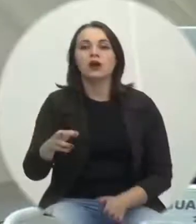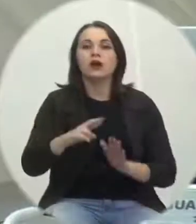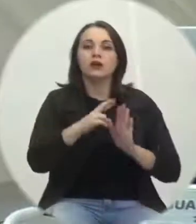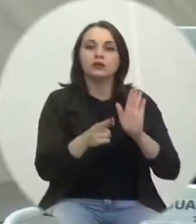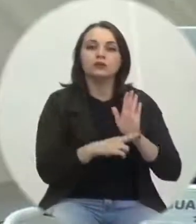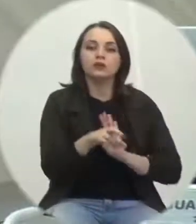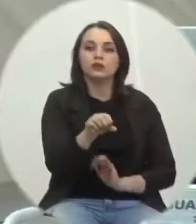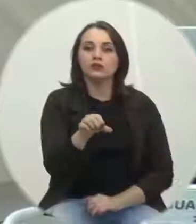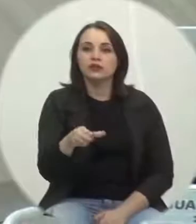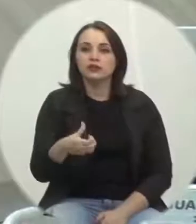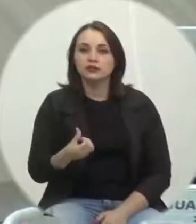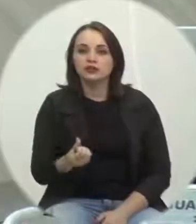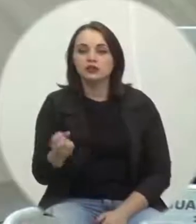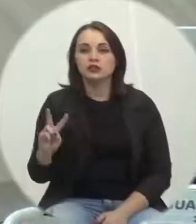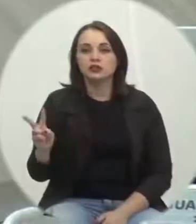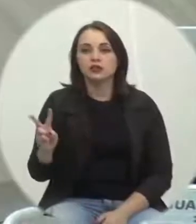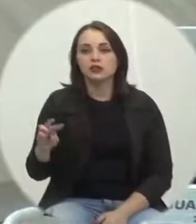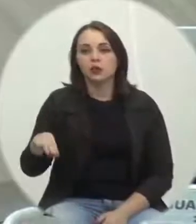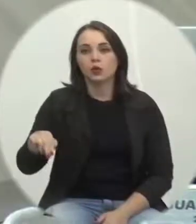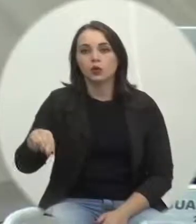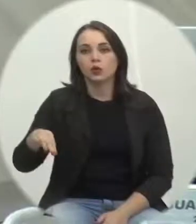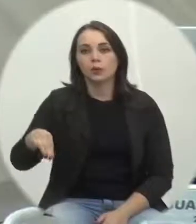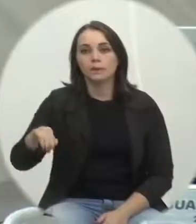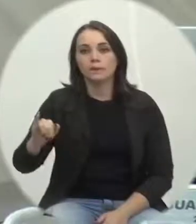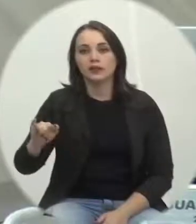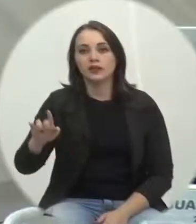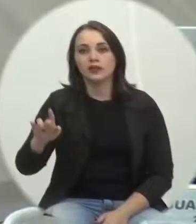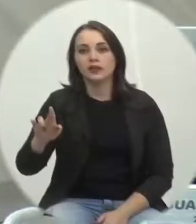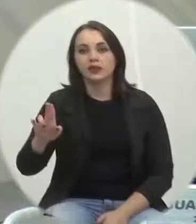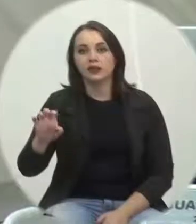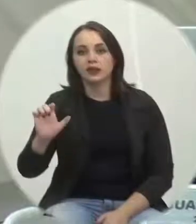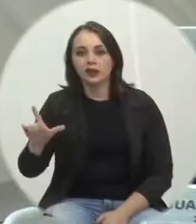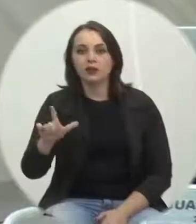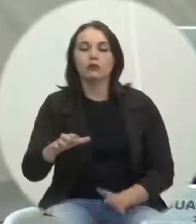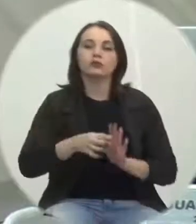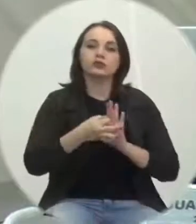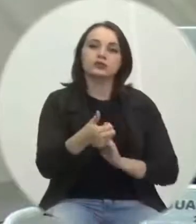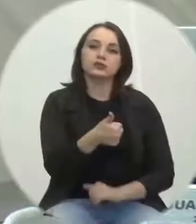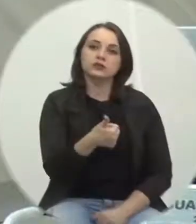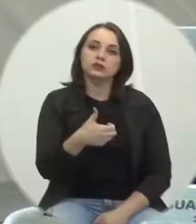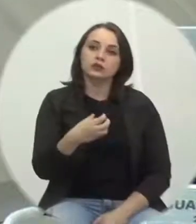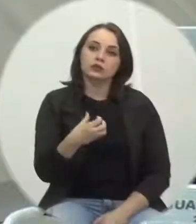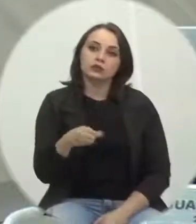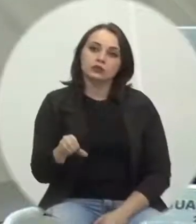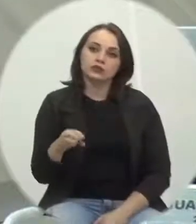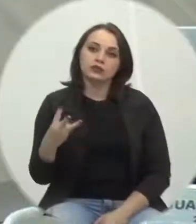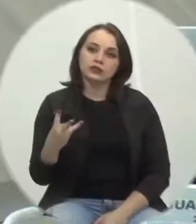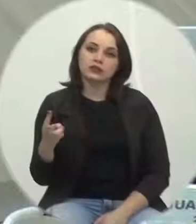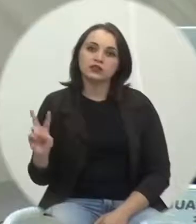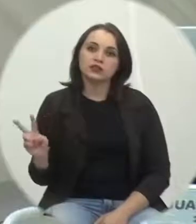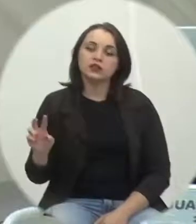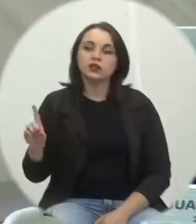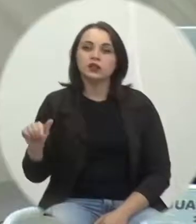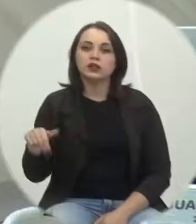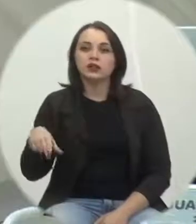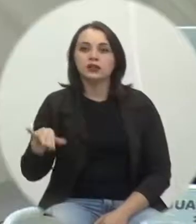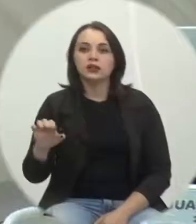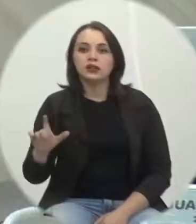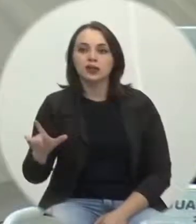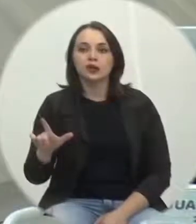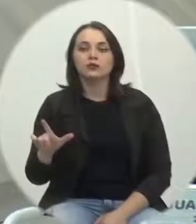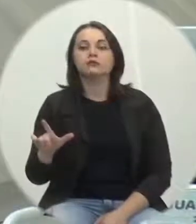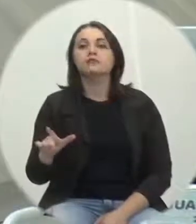96, 21, de autoria do vereador Miguel Pierini. Indicação 193, 21, de autoria do vereador Daniel Antunes.